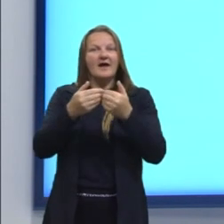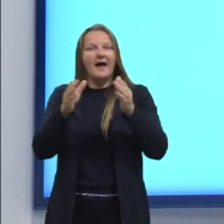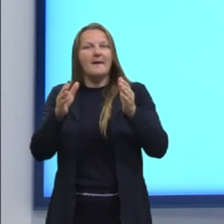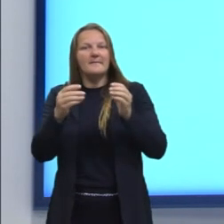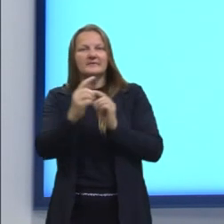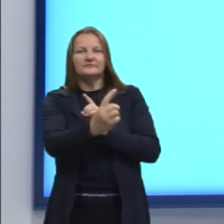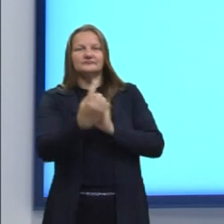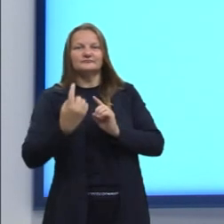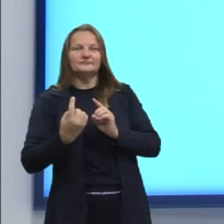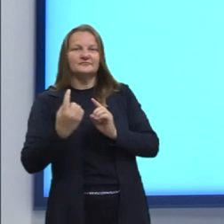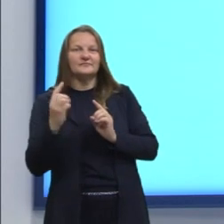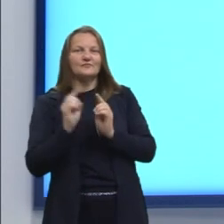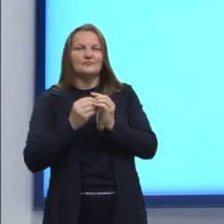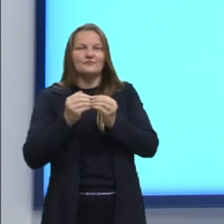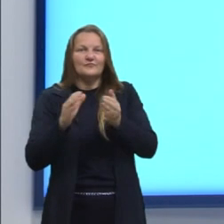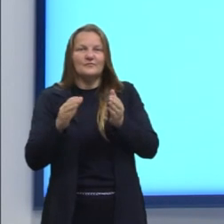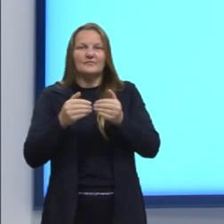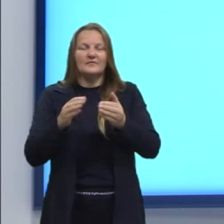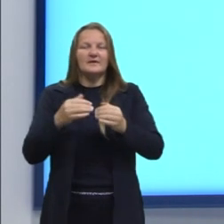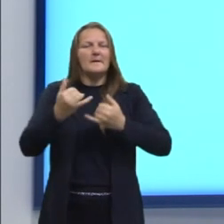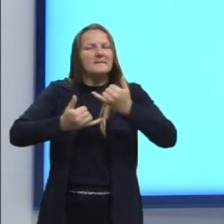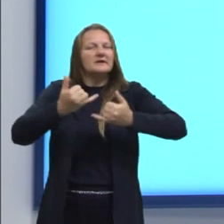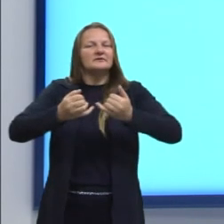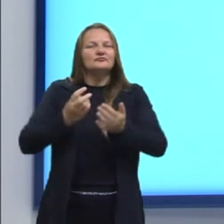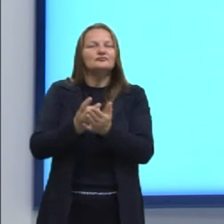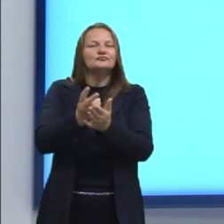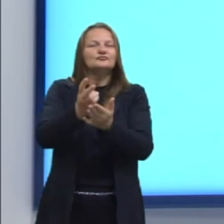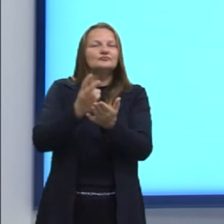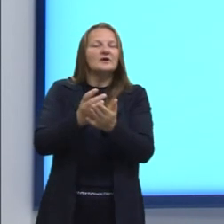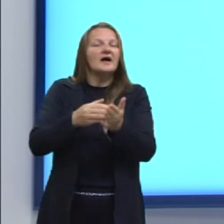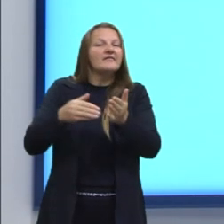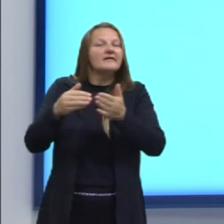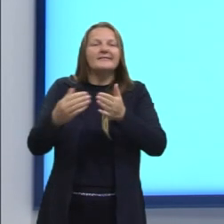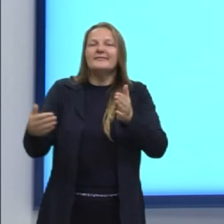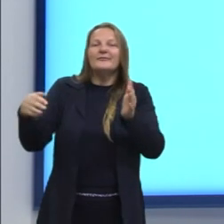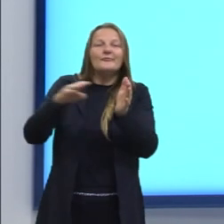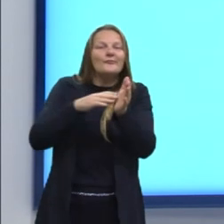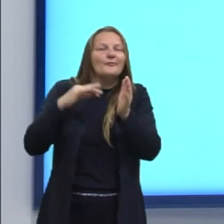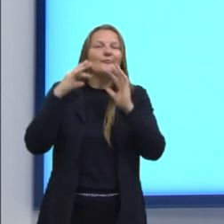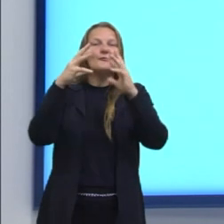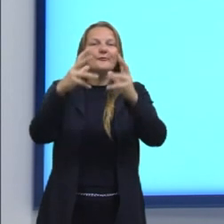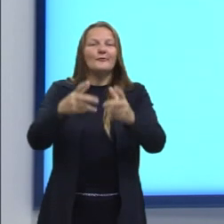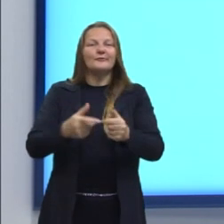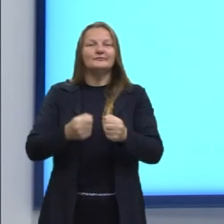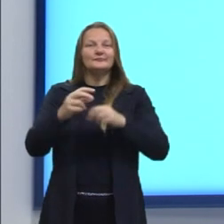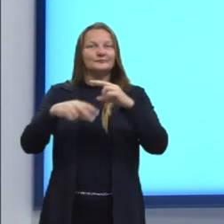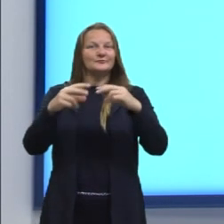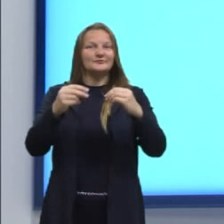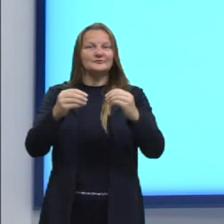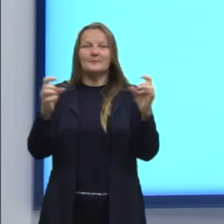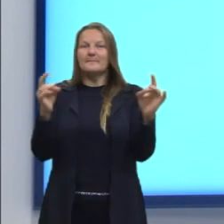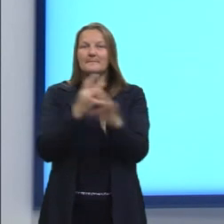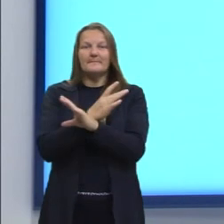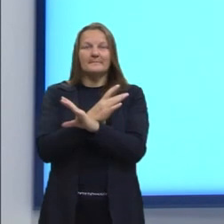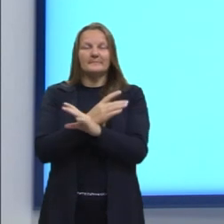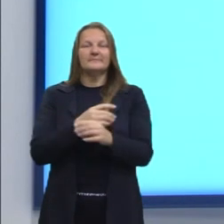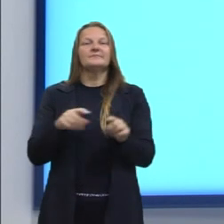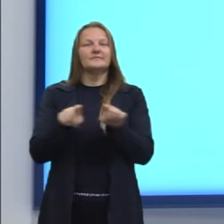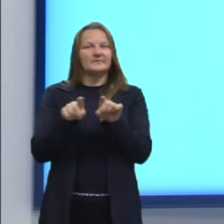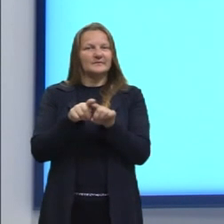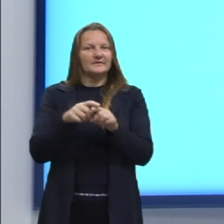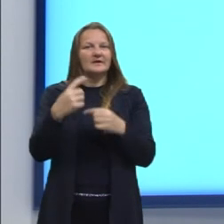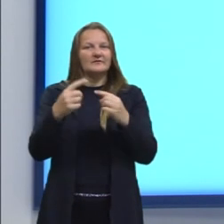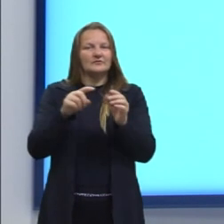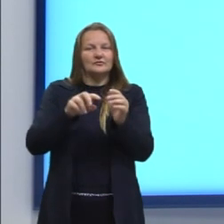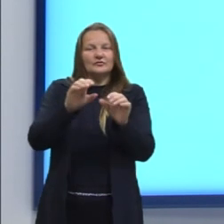presenteia. A brincadeira continua até que todos sejam presenteados, mesmo no caso em que o